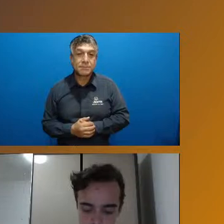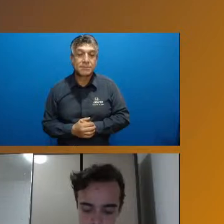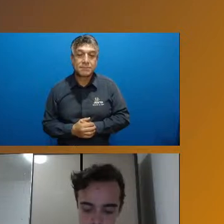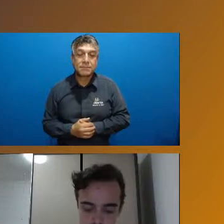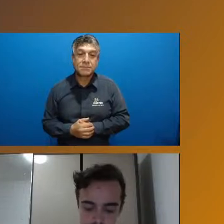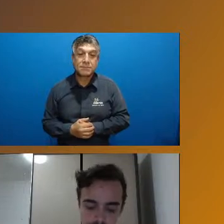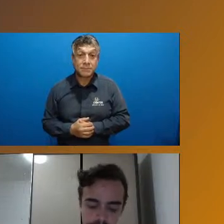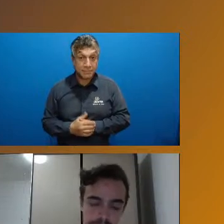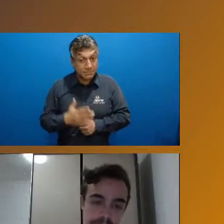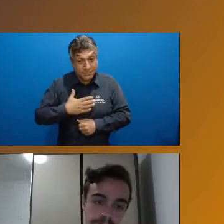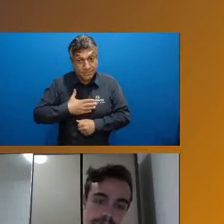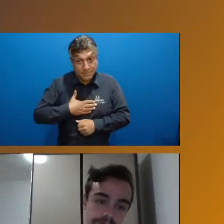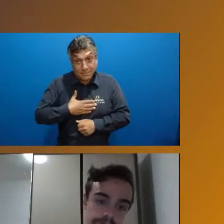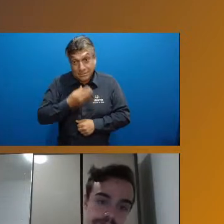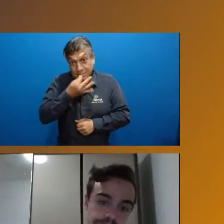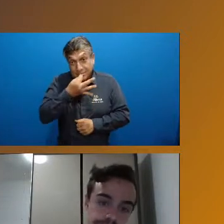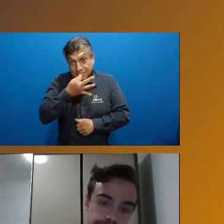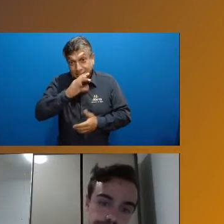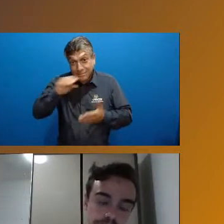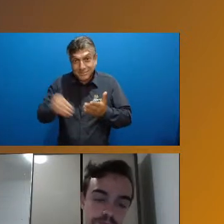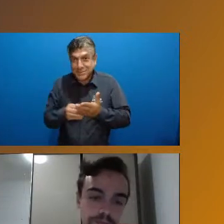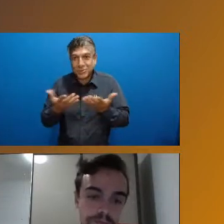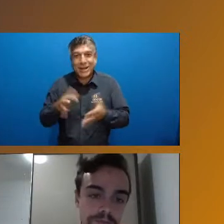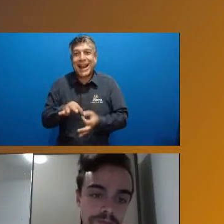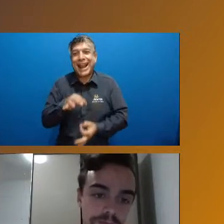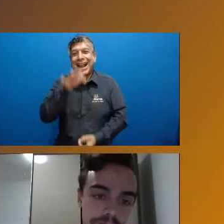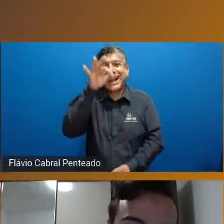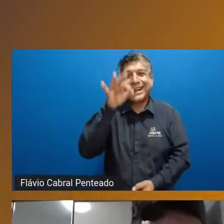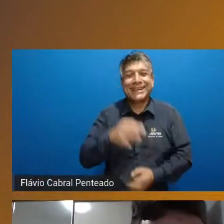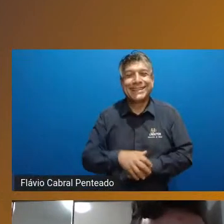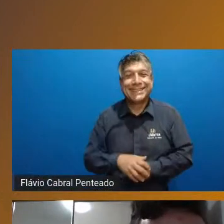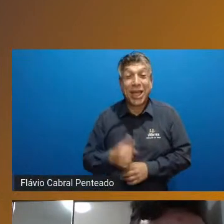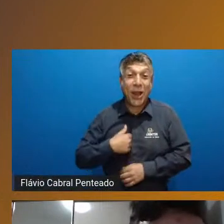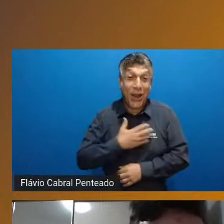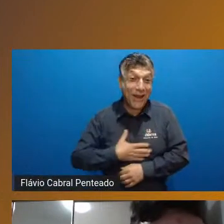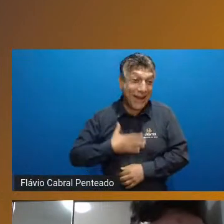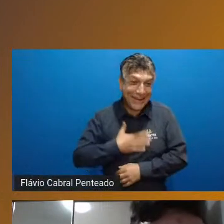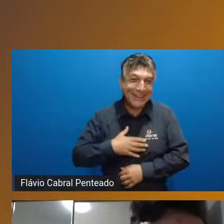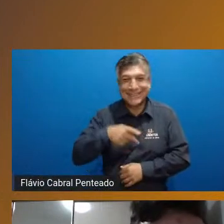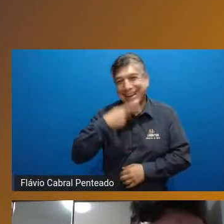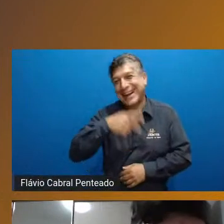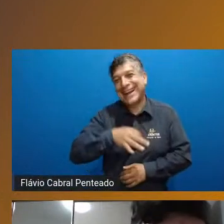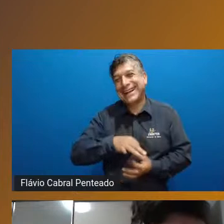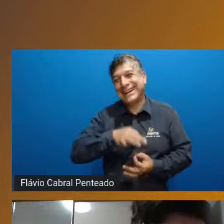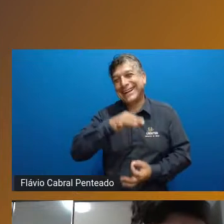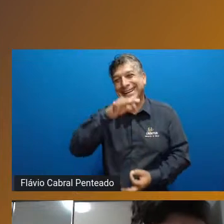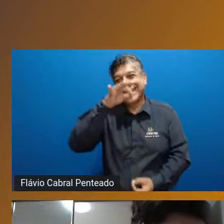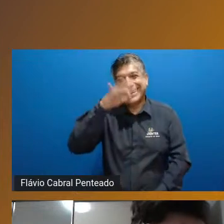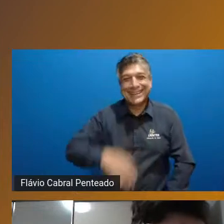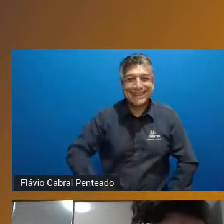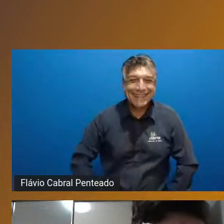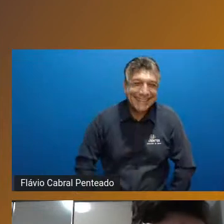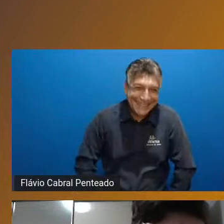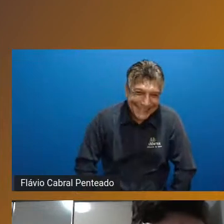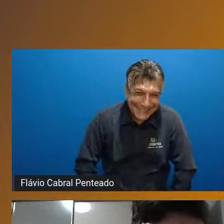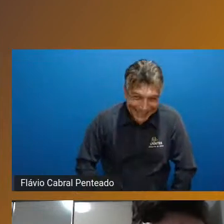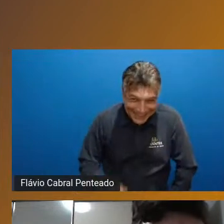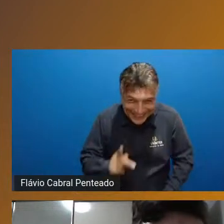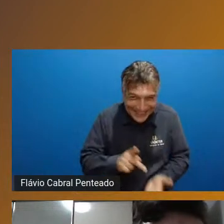é essa minha minha colocação não quero me estender muito que é um assunto que eu gosto e aí eu vou embora né Ana